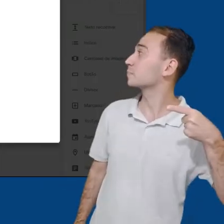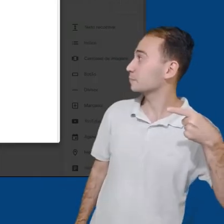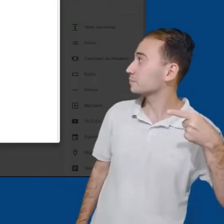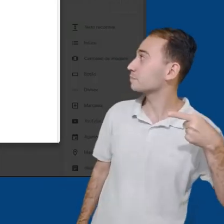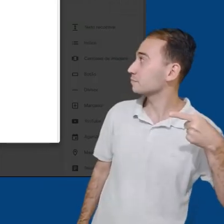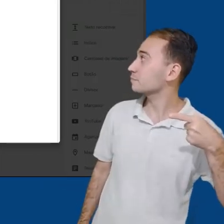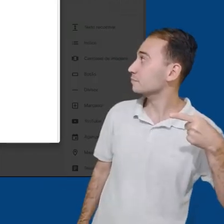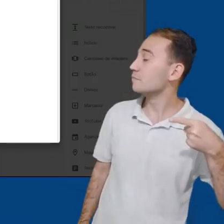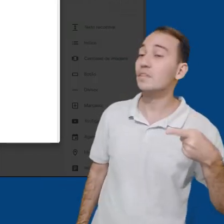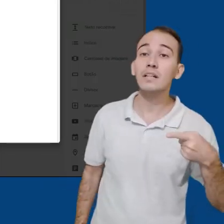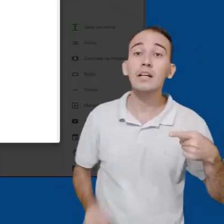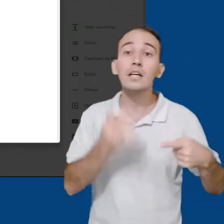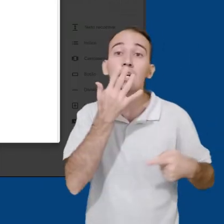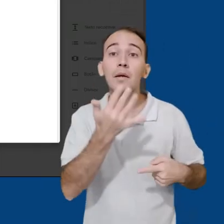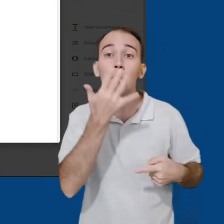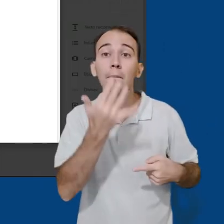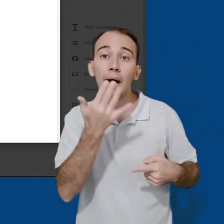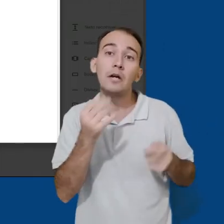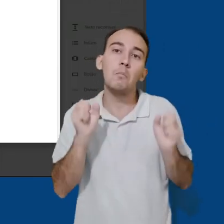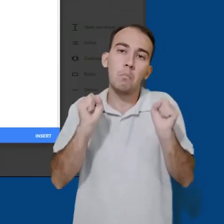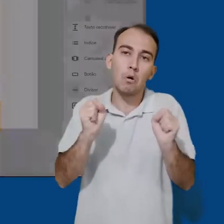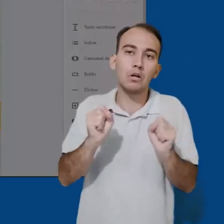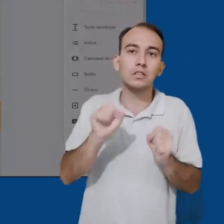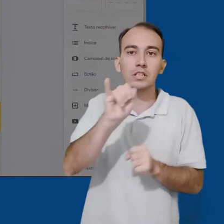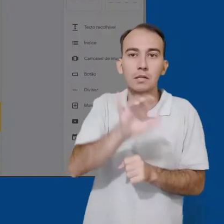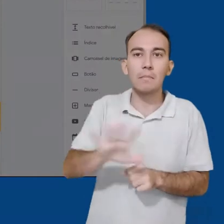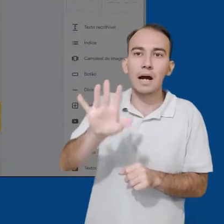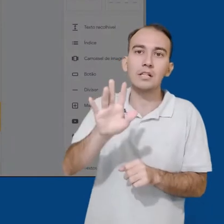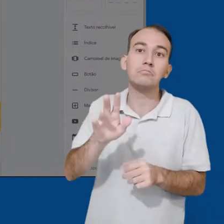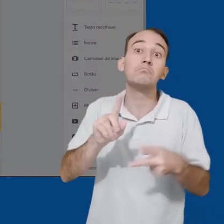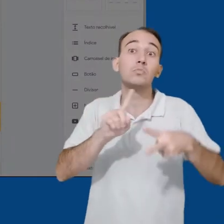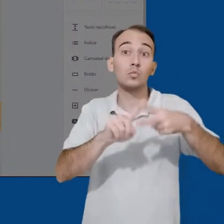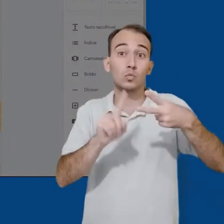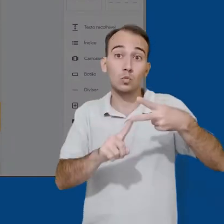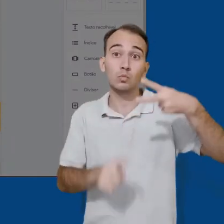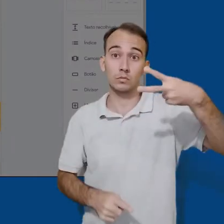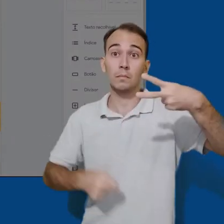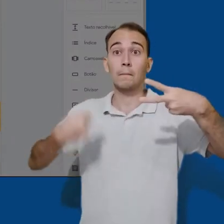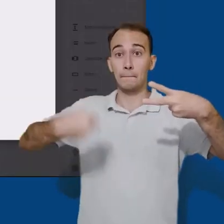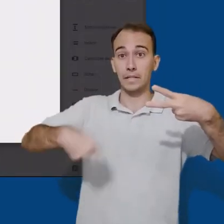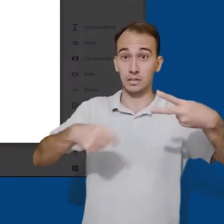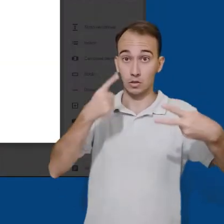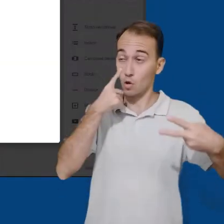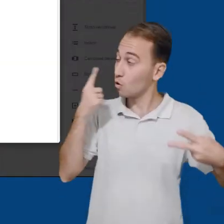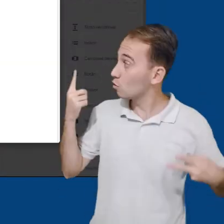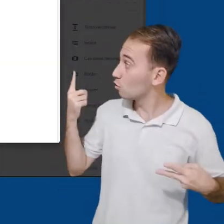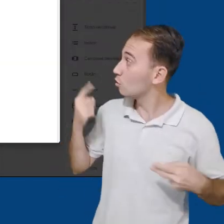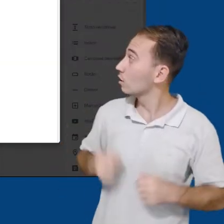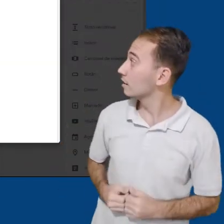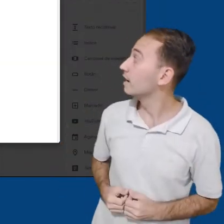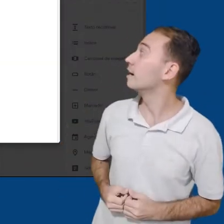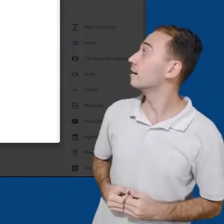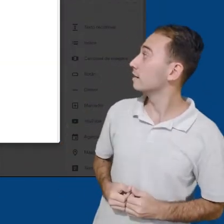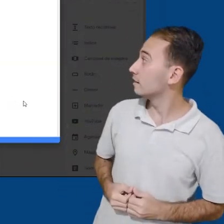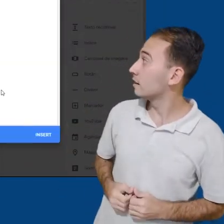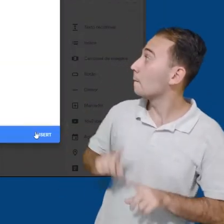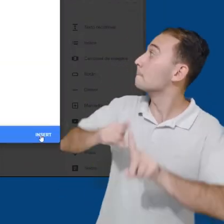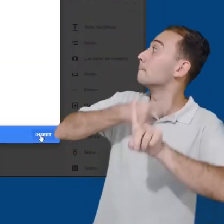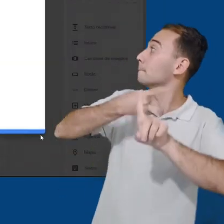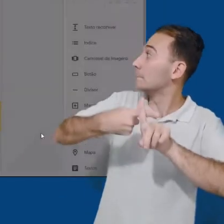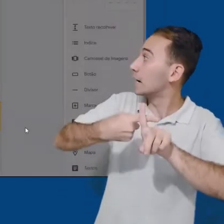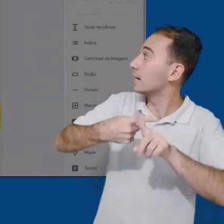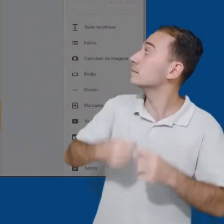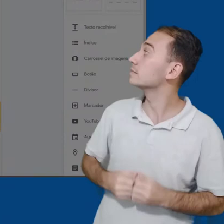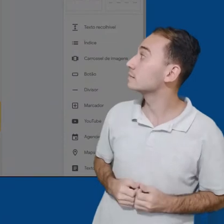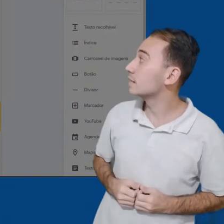Para utilizar o carrossel de imagens, é necessário a inserção de pelo menos duas imagens. Para adicionar as imagens, basta clicar no botão de